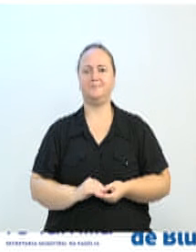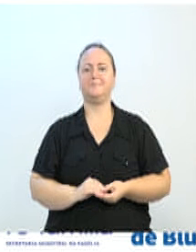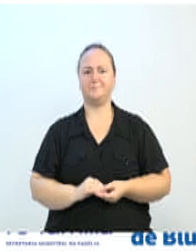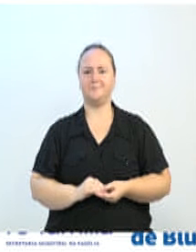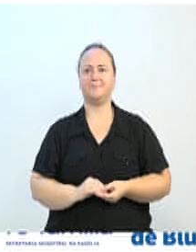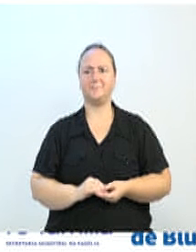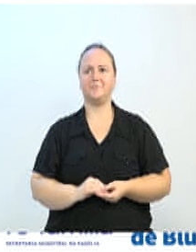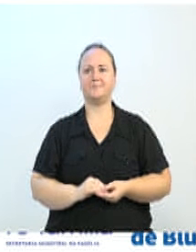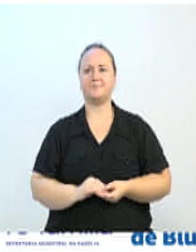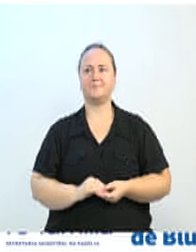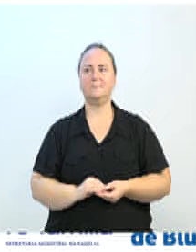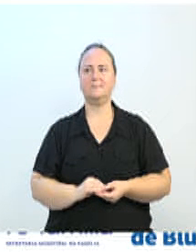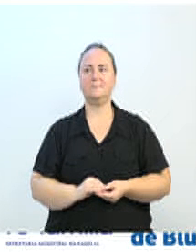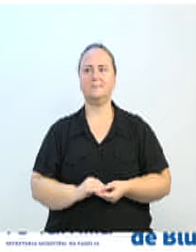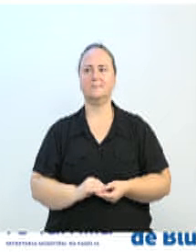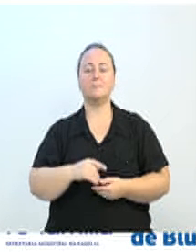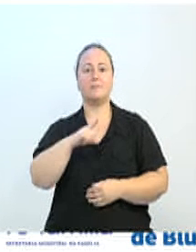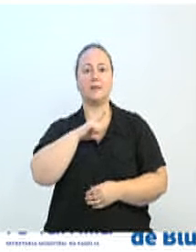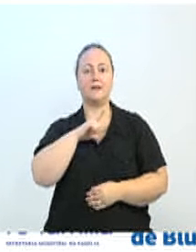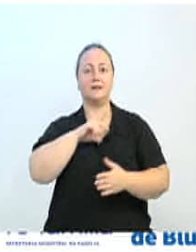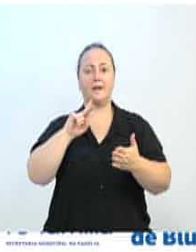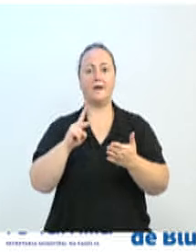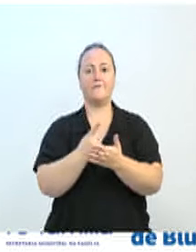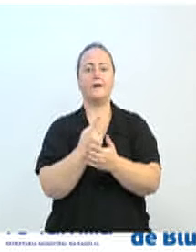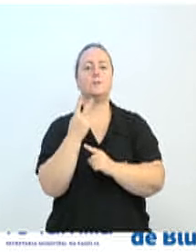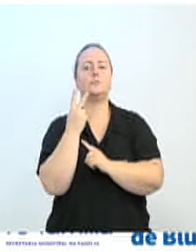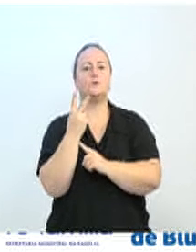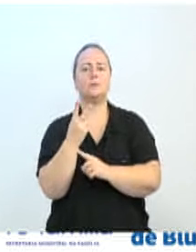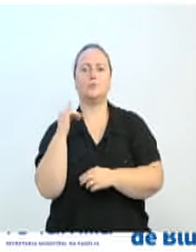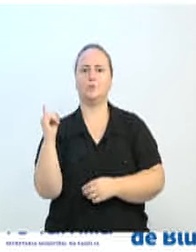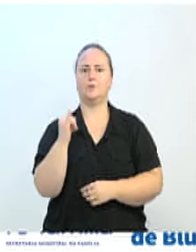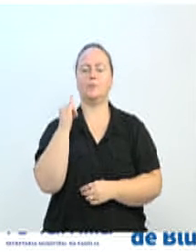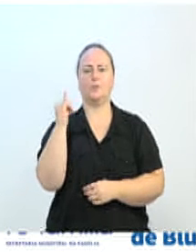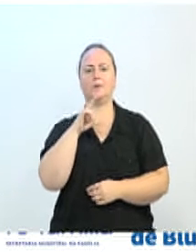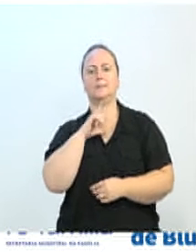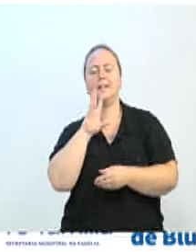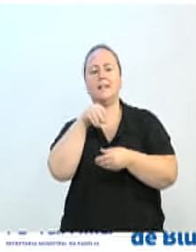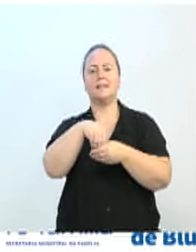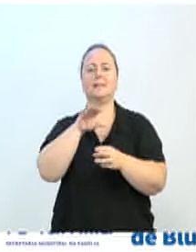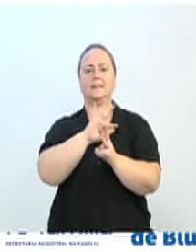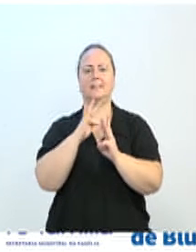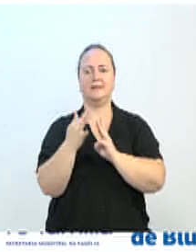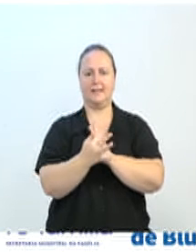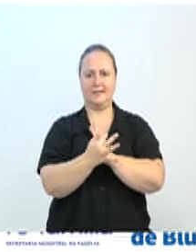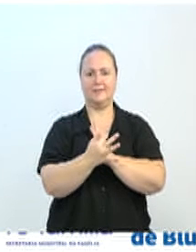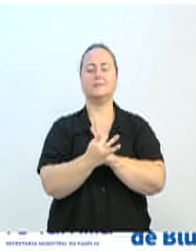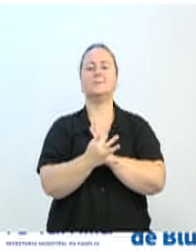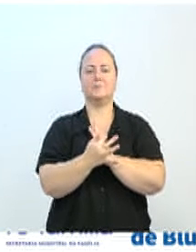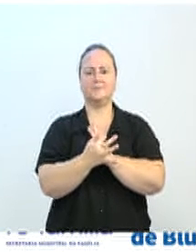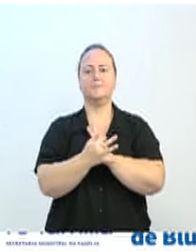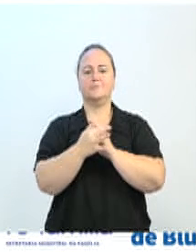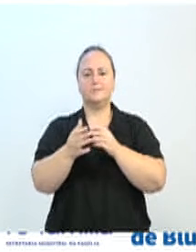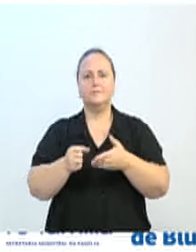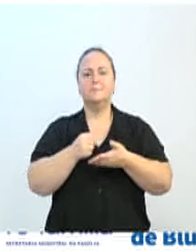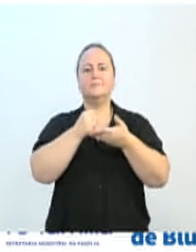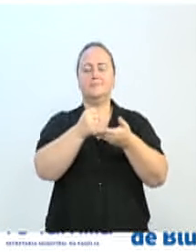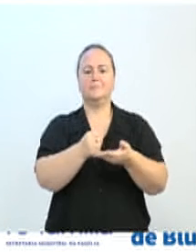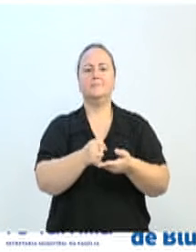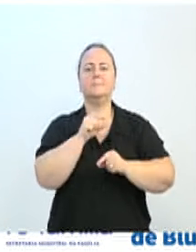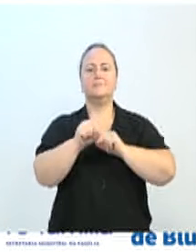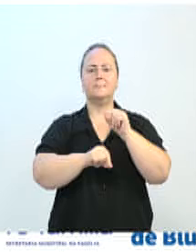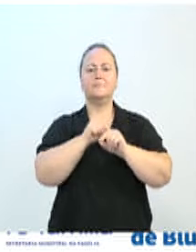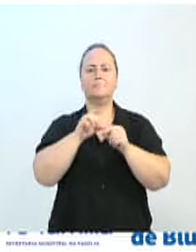Nós temos dois eventos importantes que a gente promove sempre na ProFamília e que contribui para a realização de